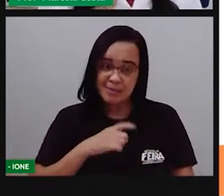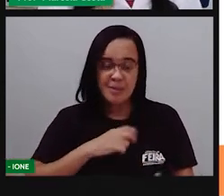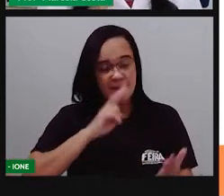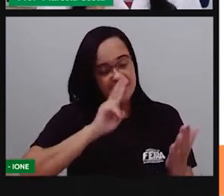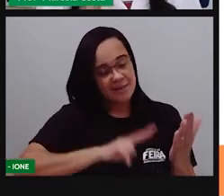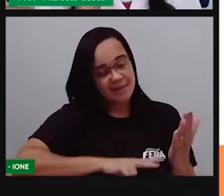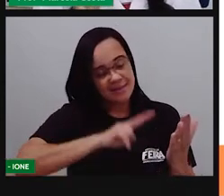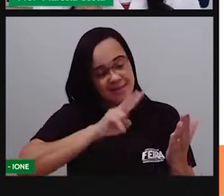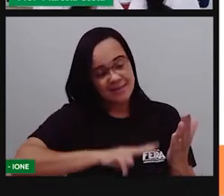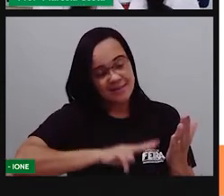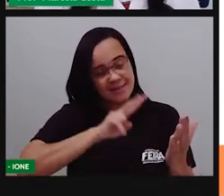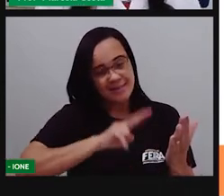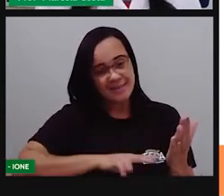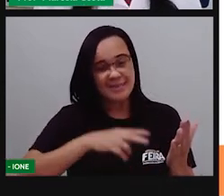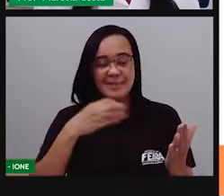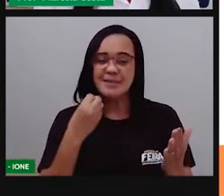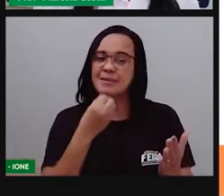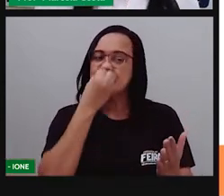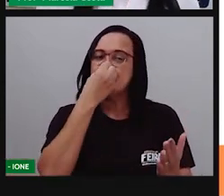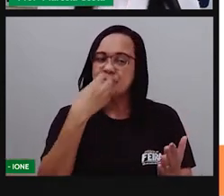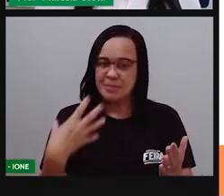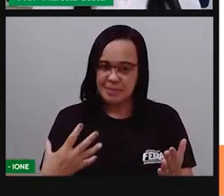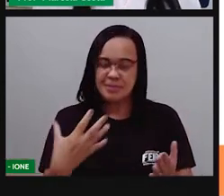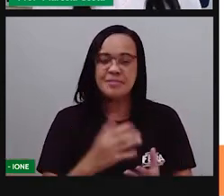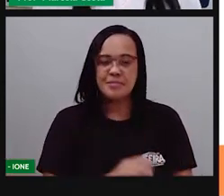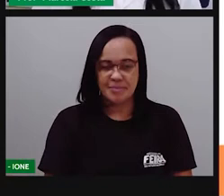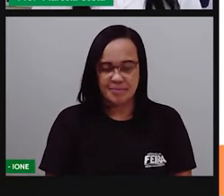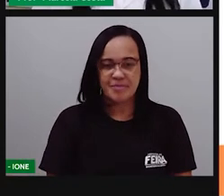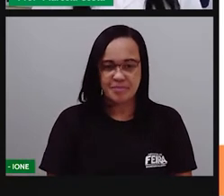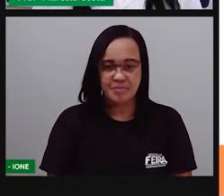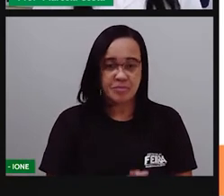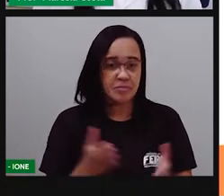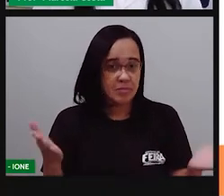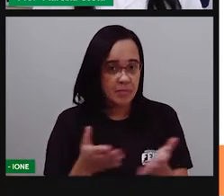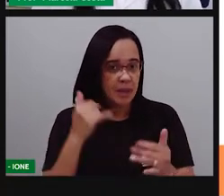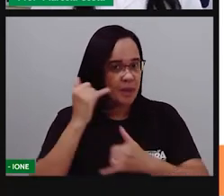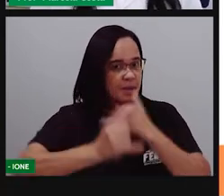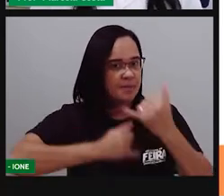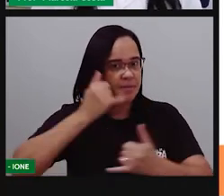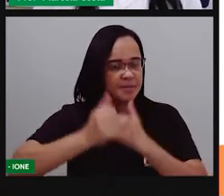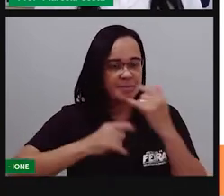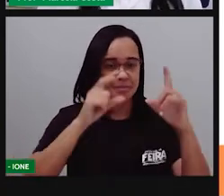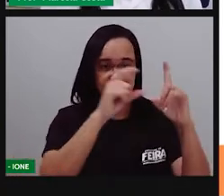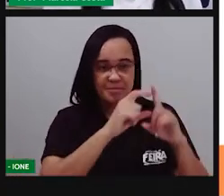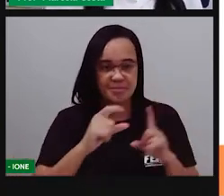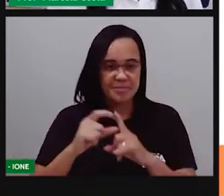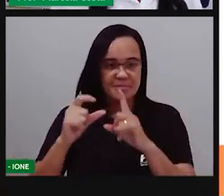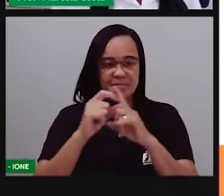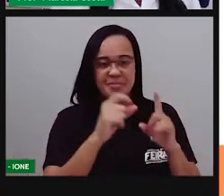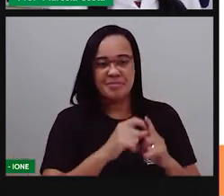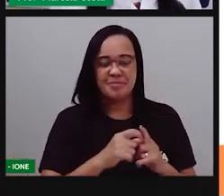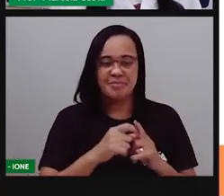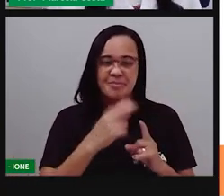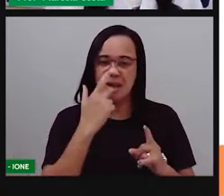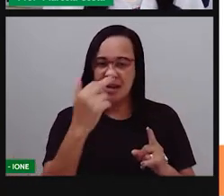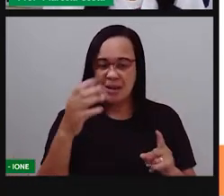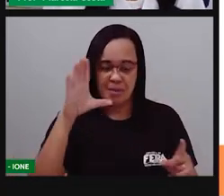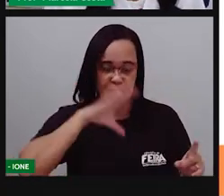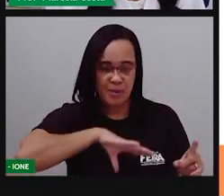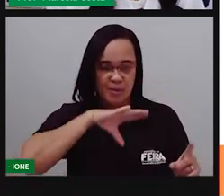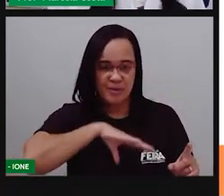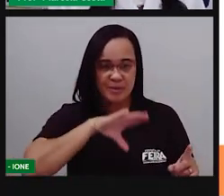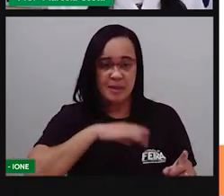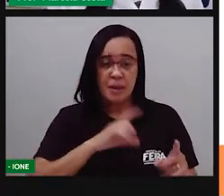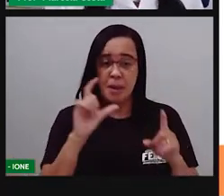Vamos brincar agora com as palavras desse trava-língua. Você vai ler aqui algumas